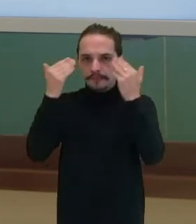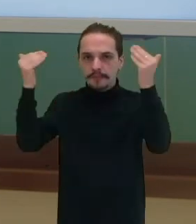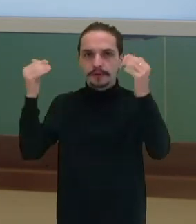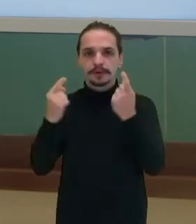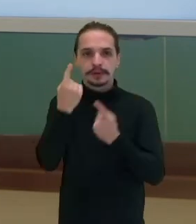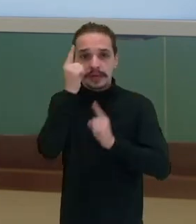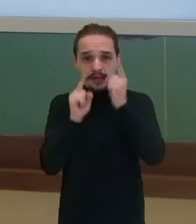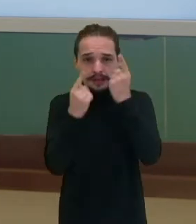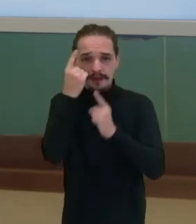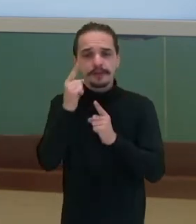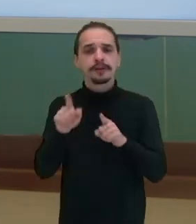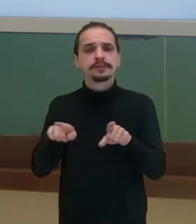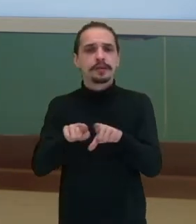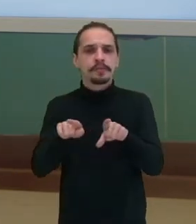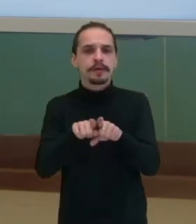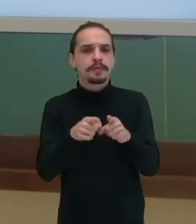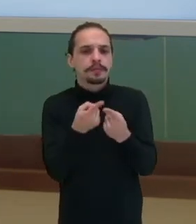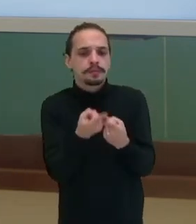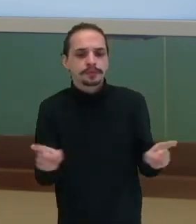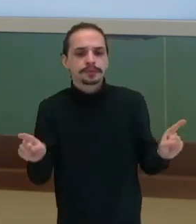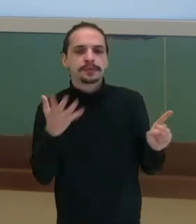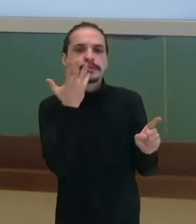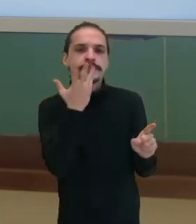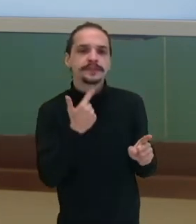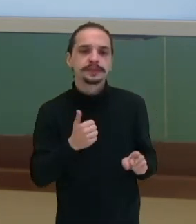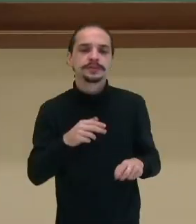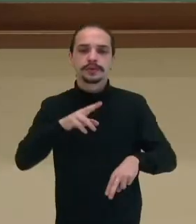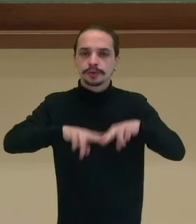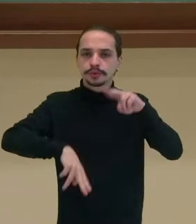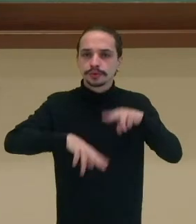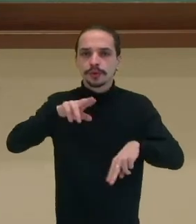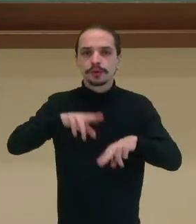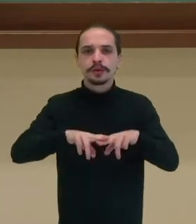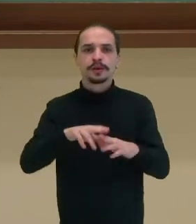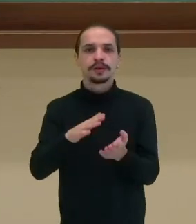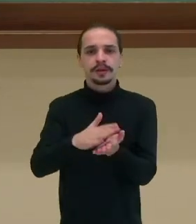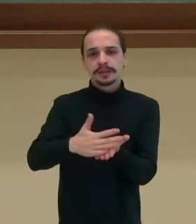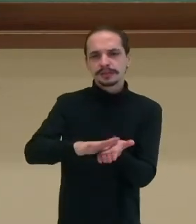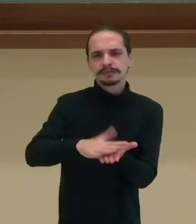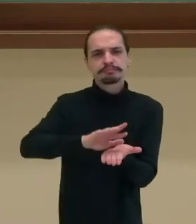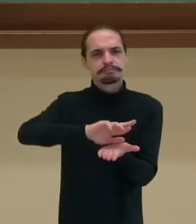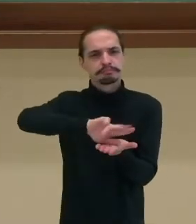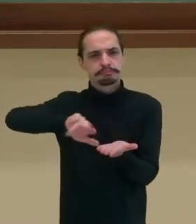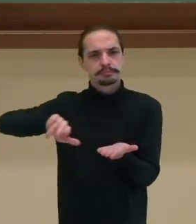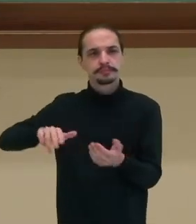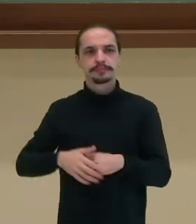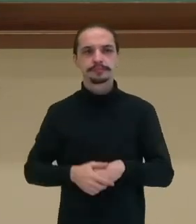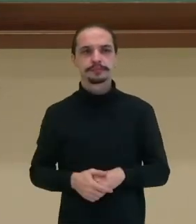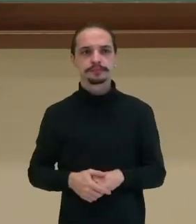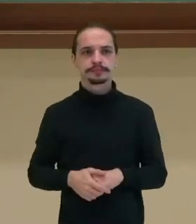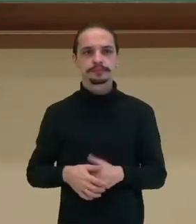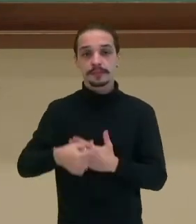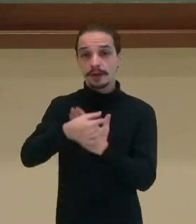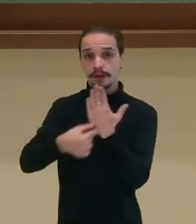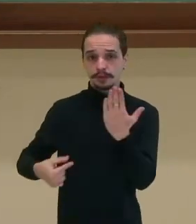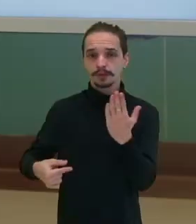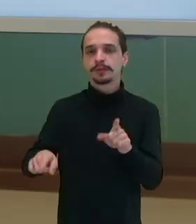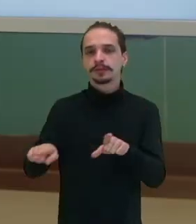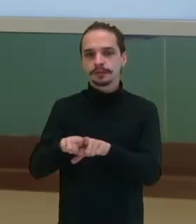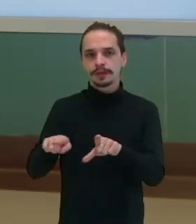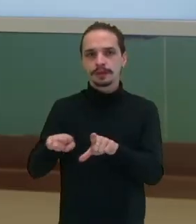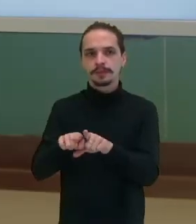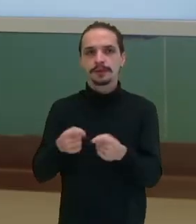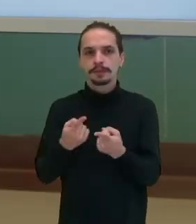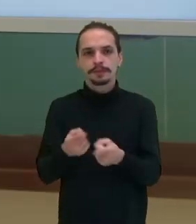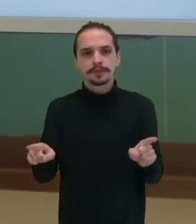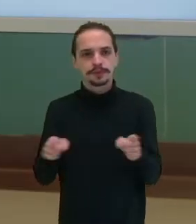compôs músicas infantis, canções para festas juninas, sambas, né? O outro autor da música que nós acabamos